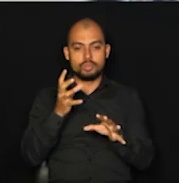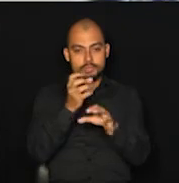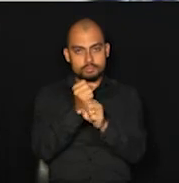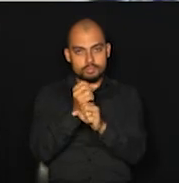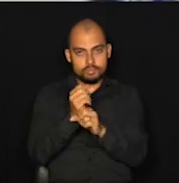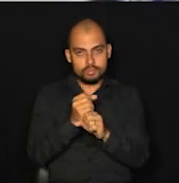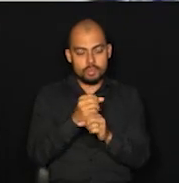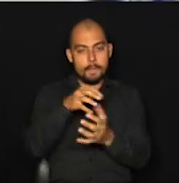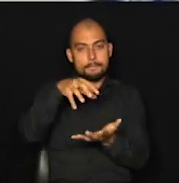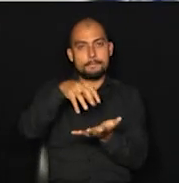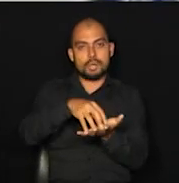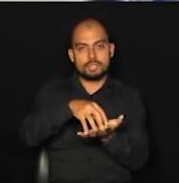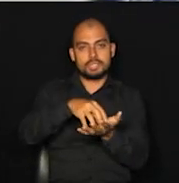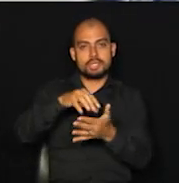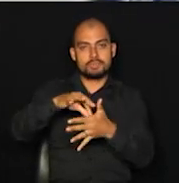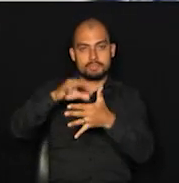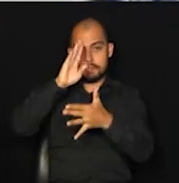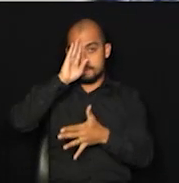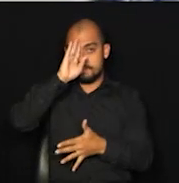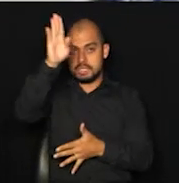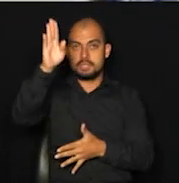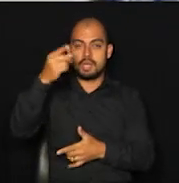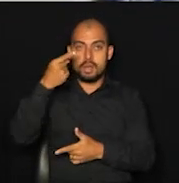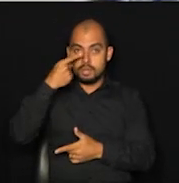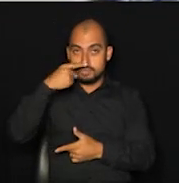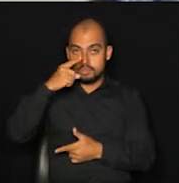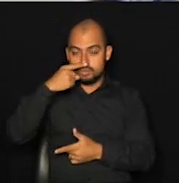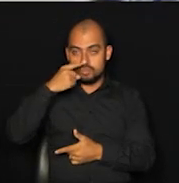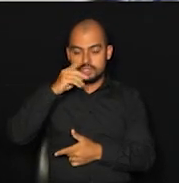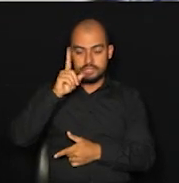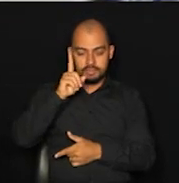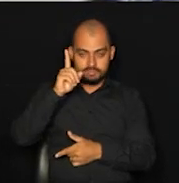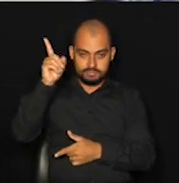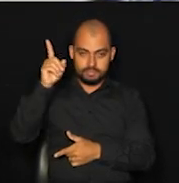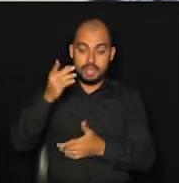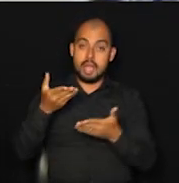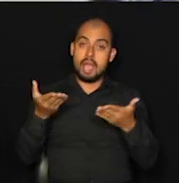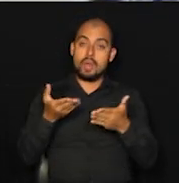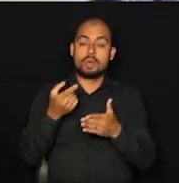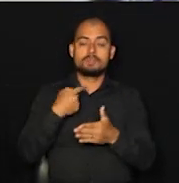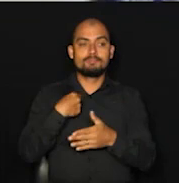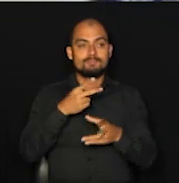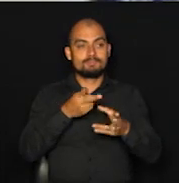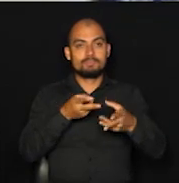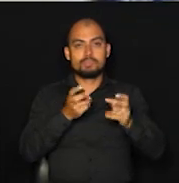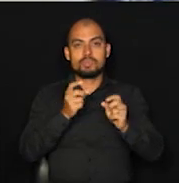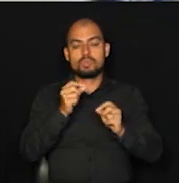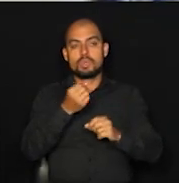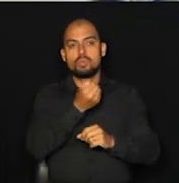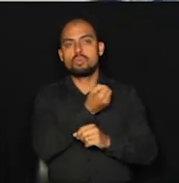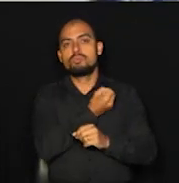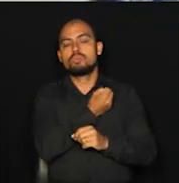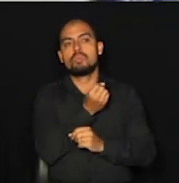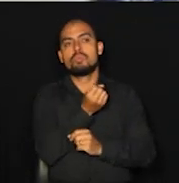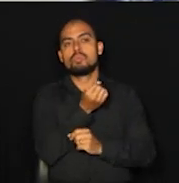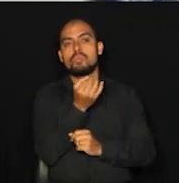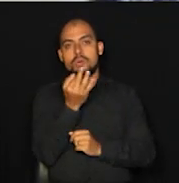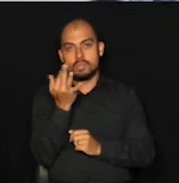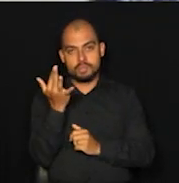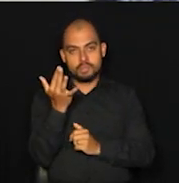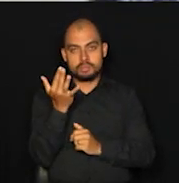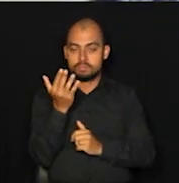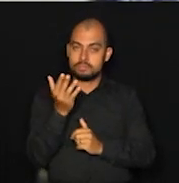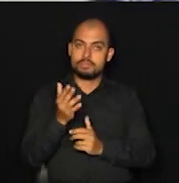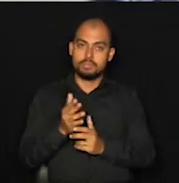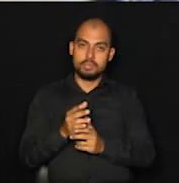piloto feito na região do Ouro Verde. Nós vamos agora ver em que momento nós estamos, os números que nós estamos e, certamente, vamos